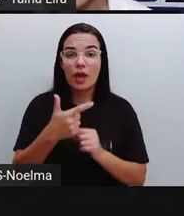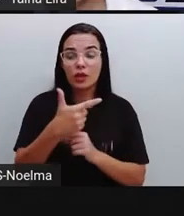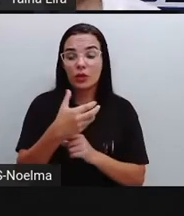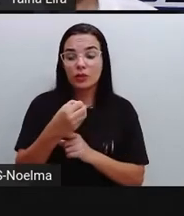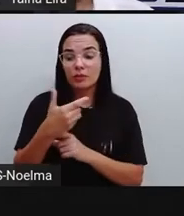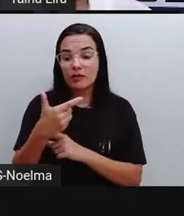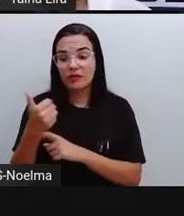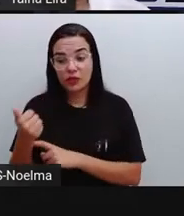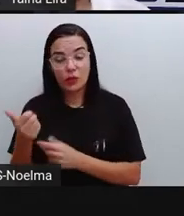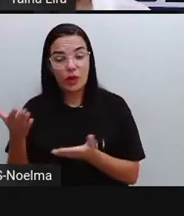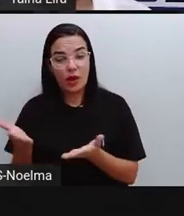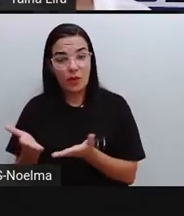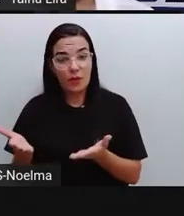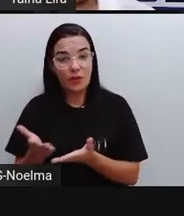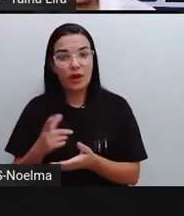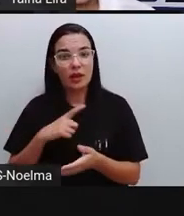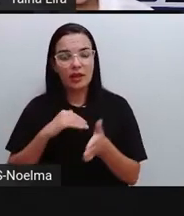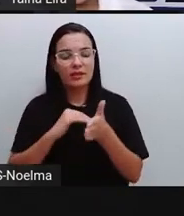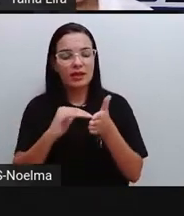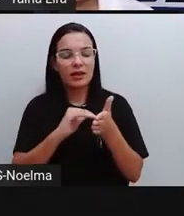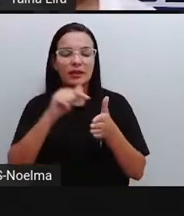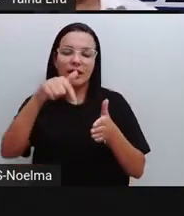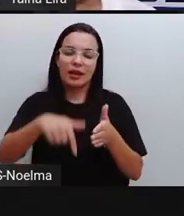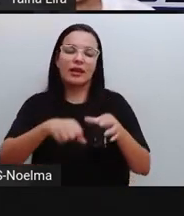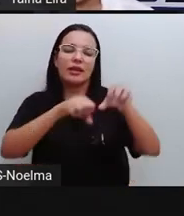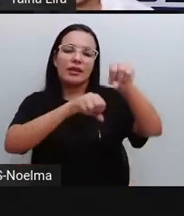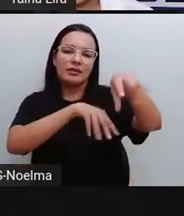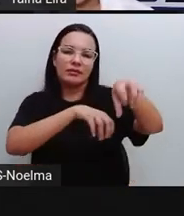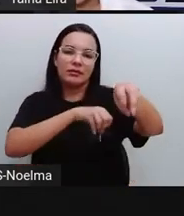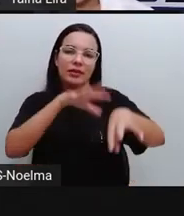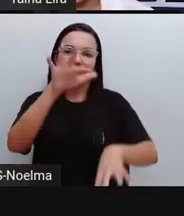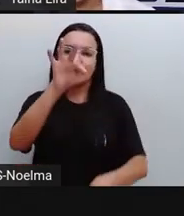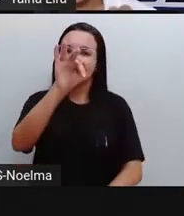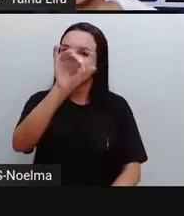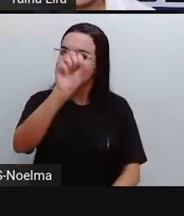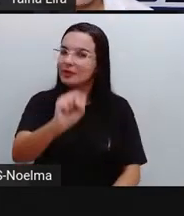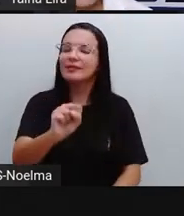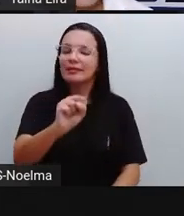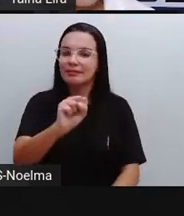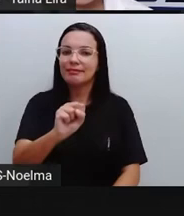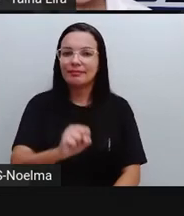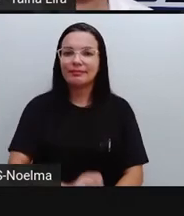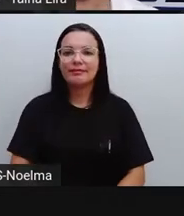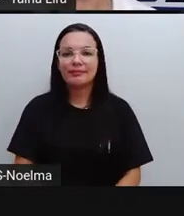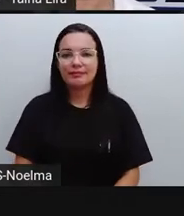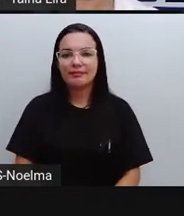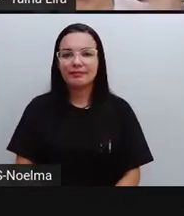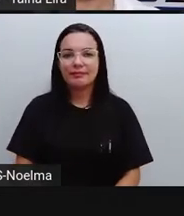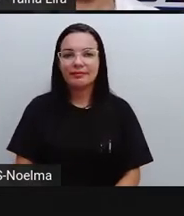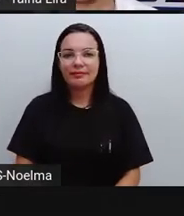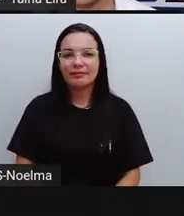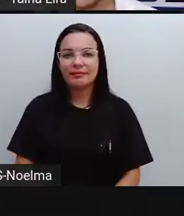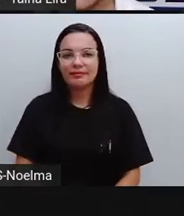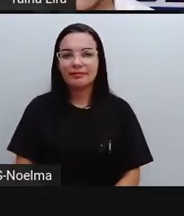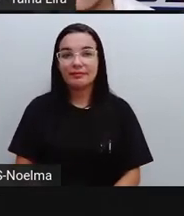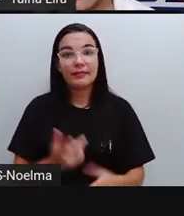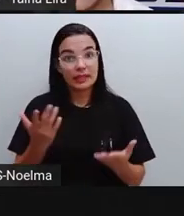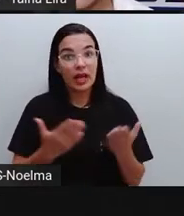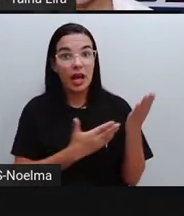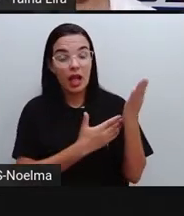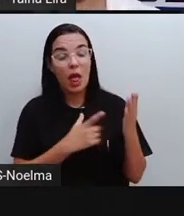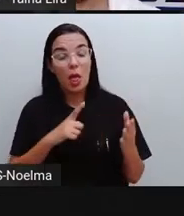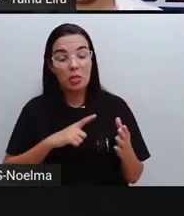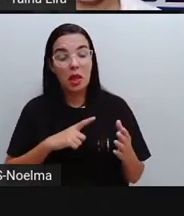é a secretária de educação do nosso município. E ela foi muito